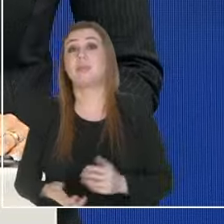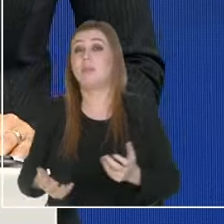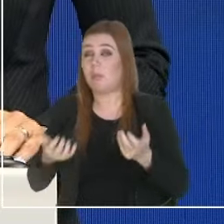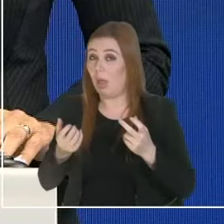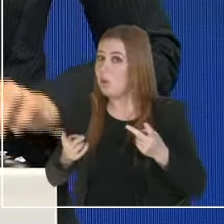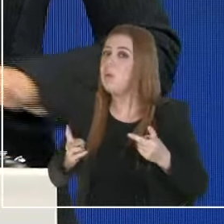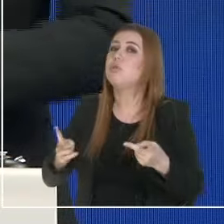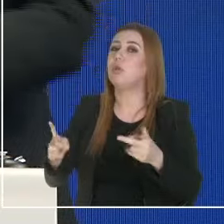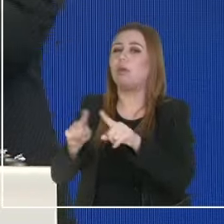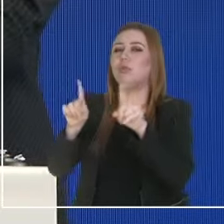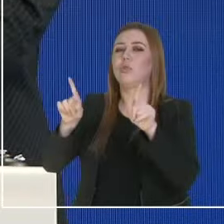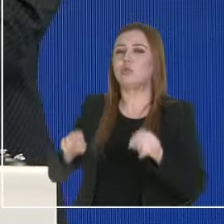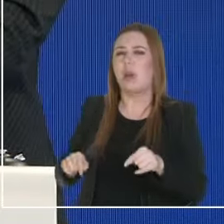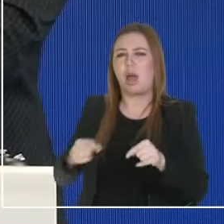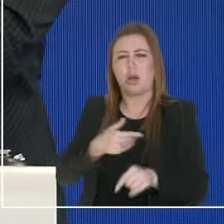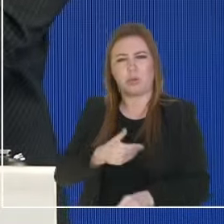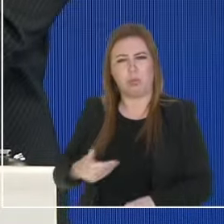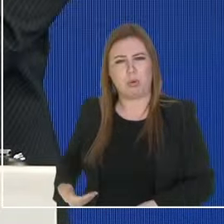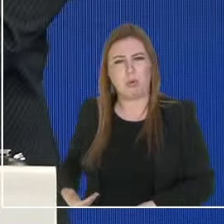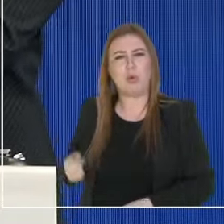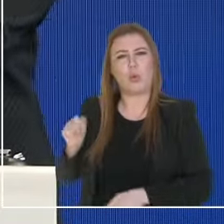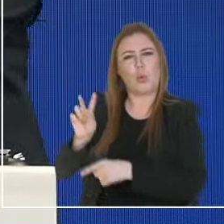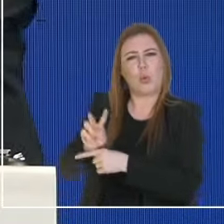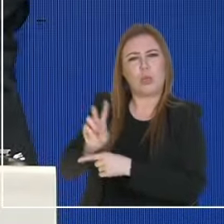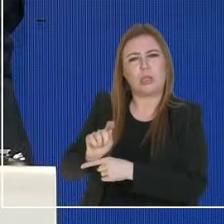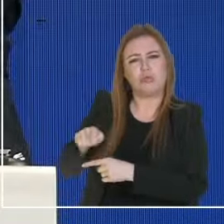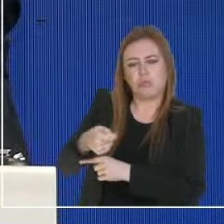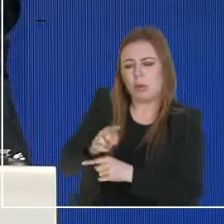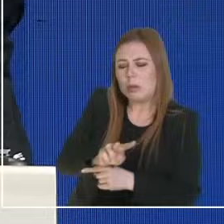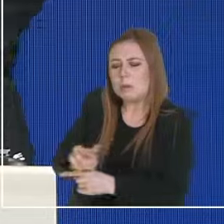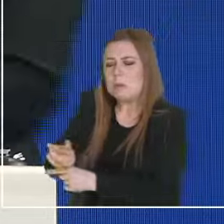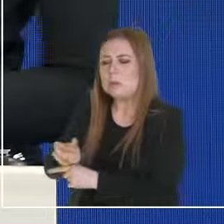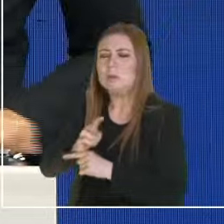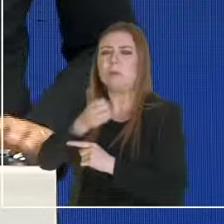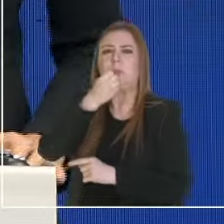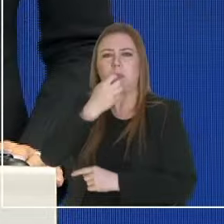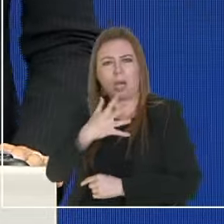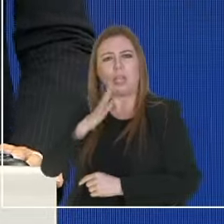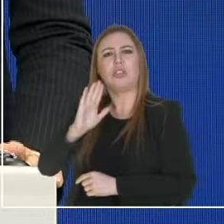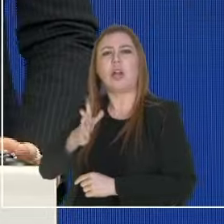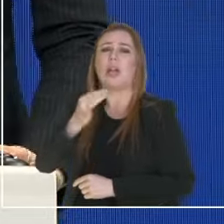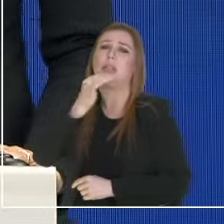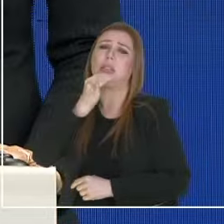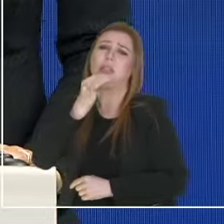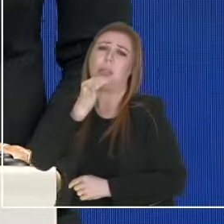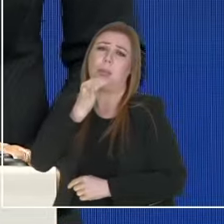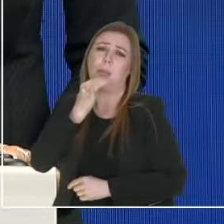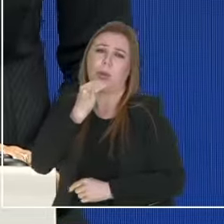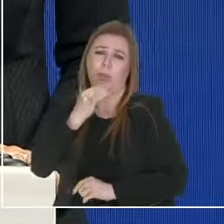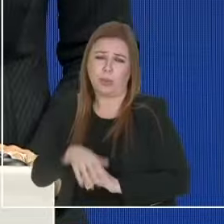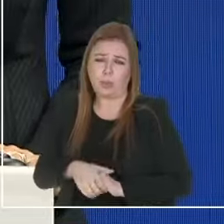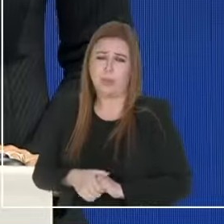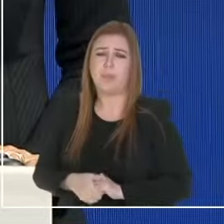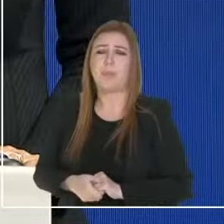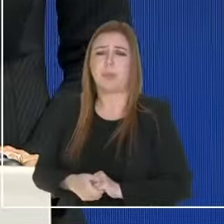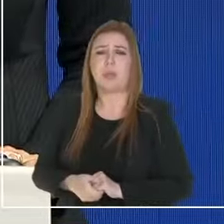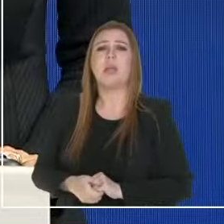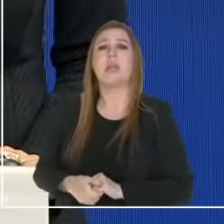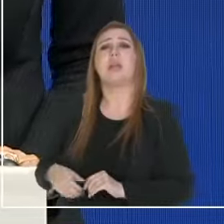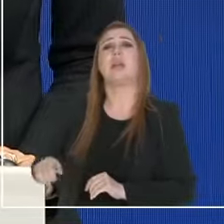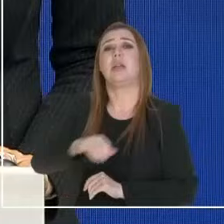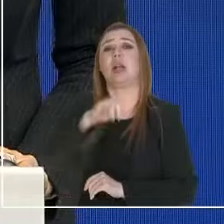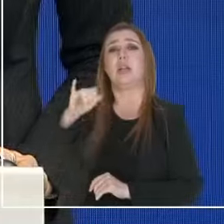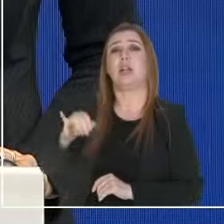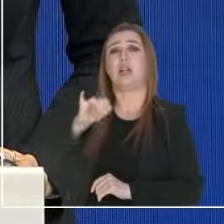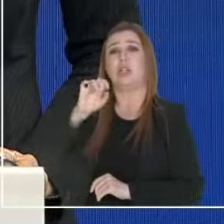funcionários públicos que estão cuidando muito bem da zeladoria, como é o caso do nosso Jean Brasil,